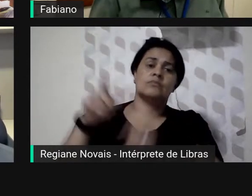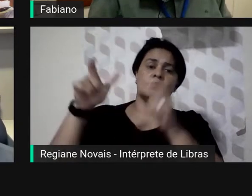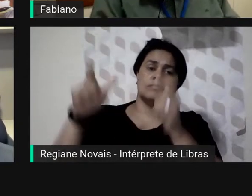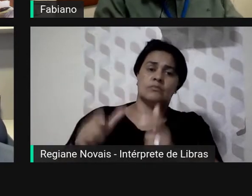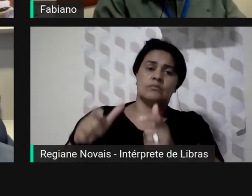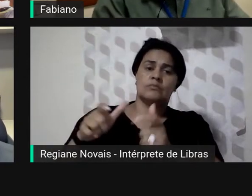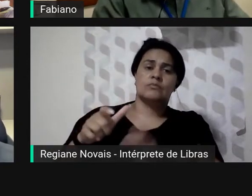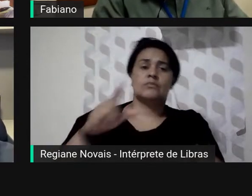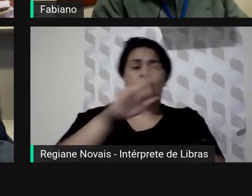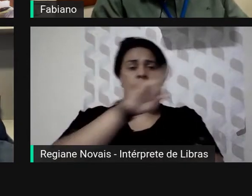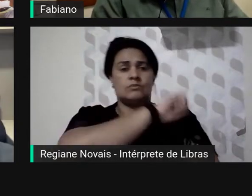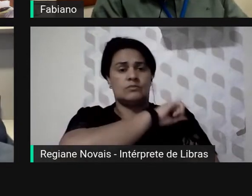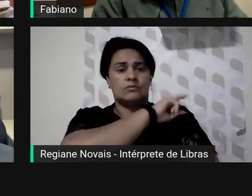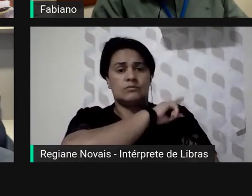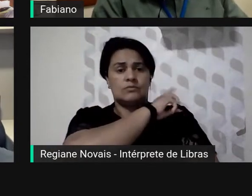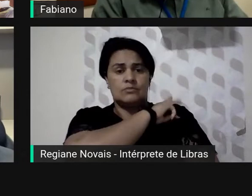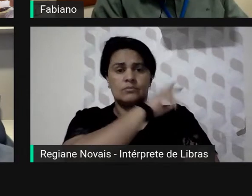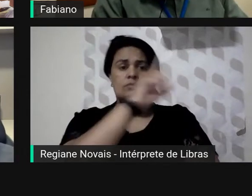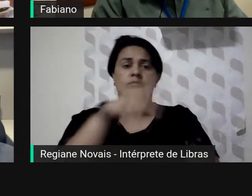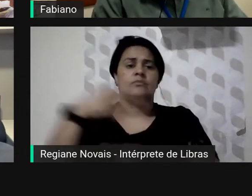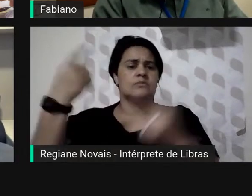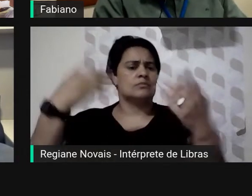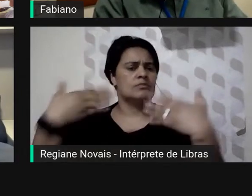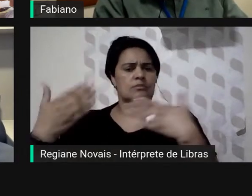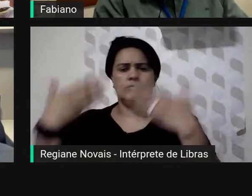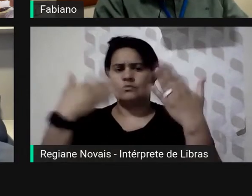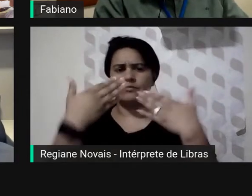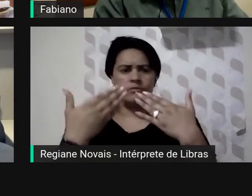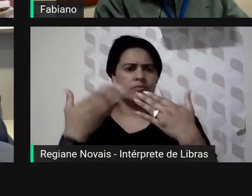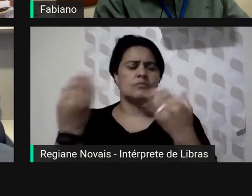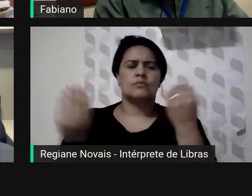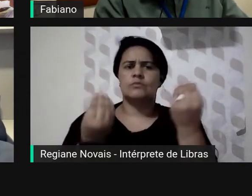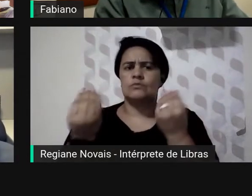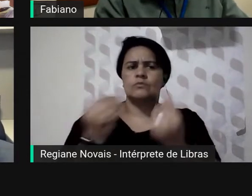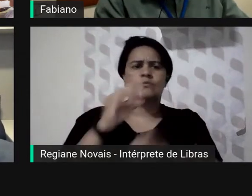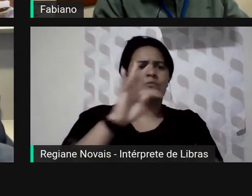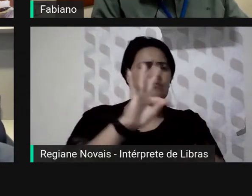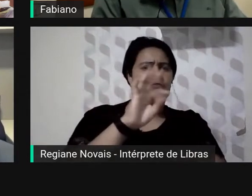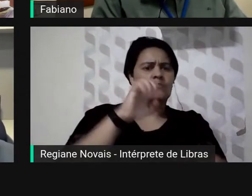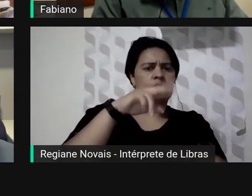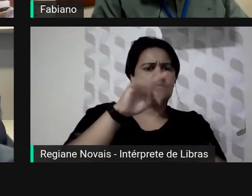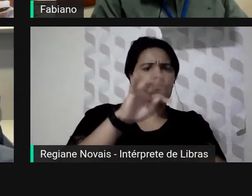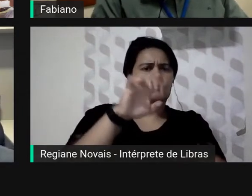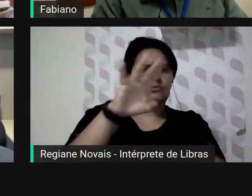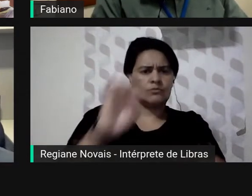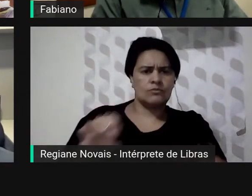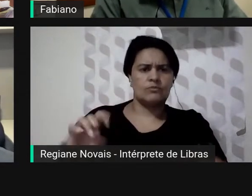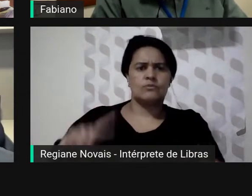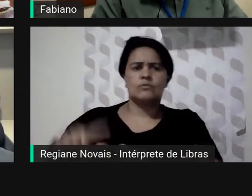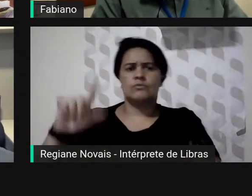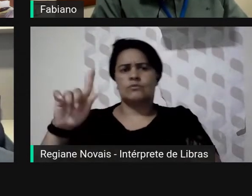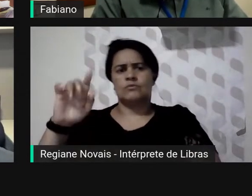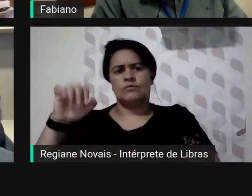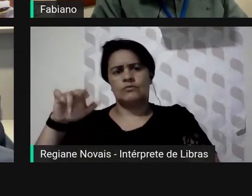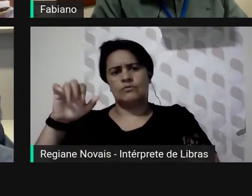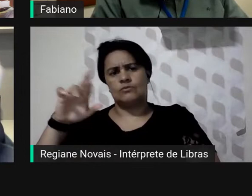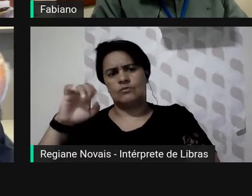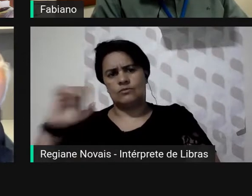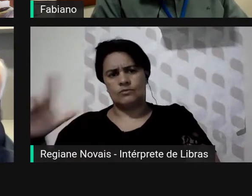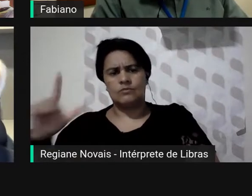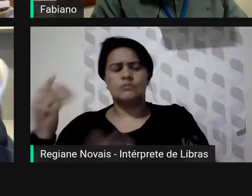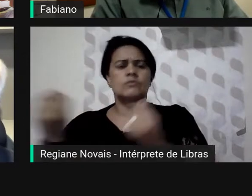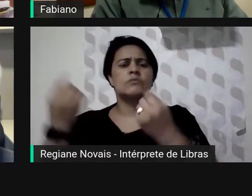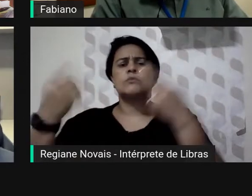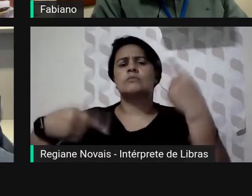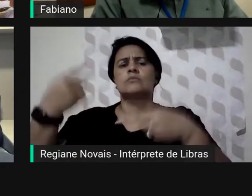e generais debatiam cara é um negócio doido isso aí como é que um tenente e um vai debater mas lá no clube militar é como se não tivesse patente e eles